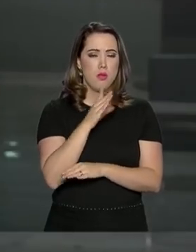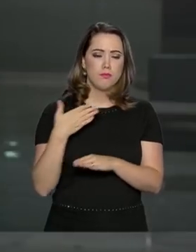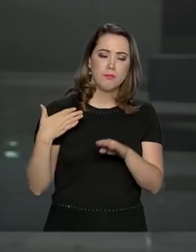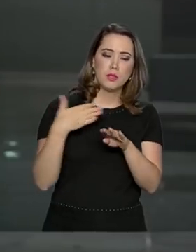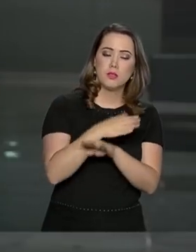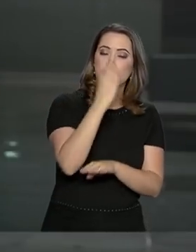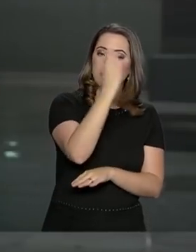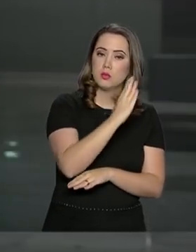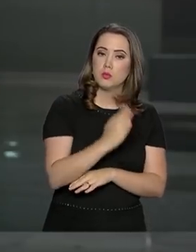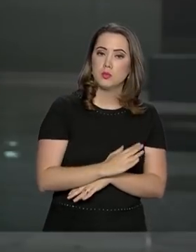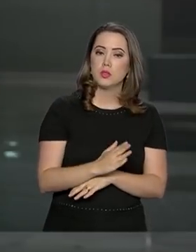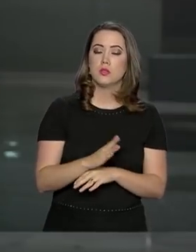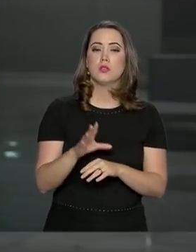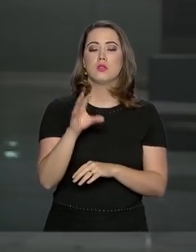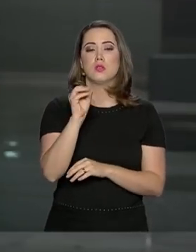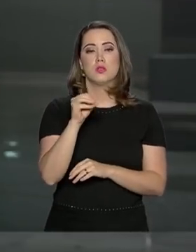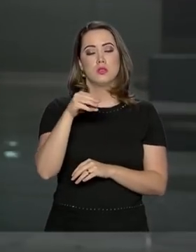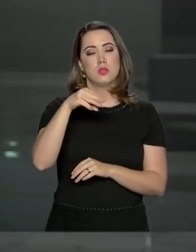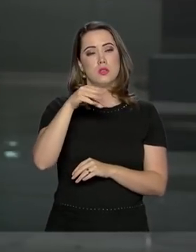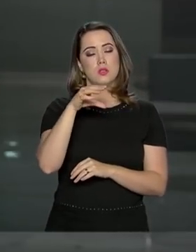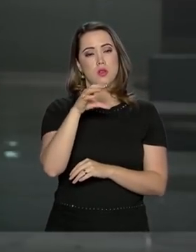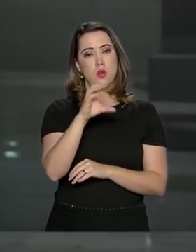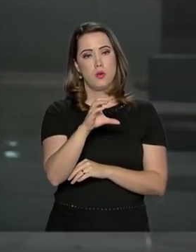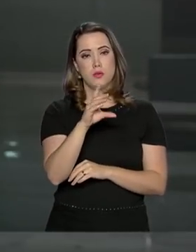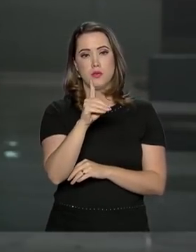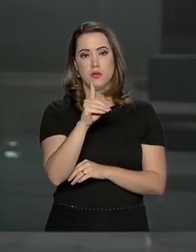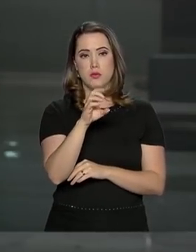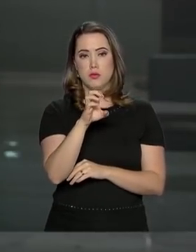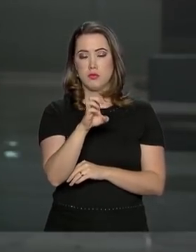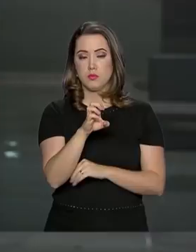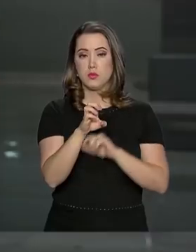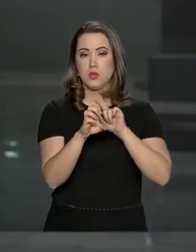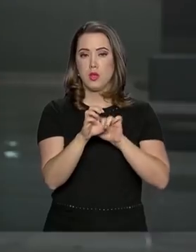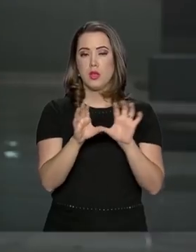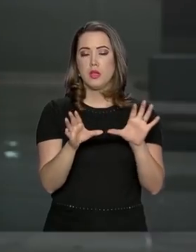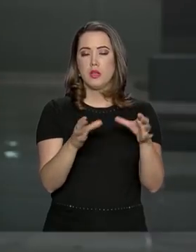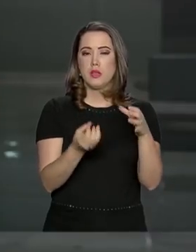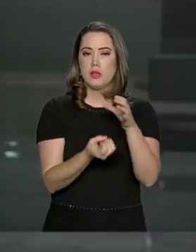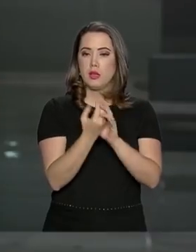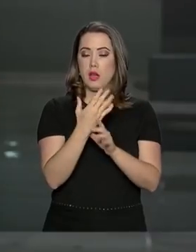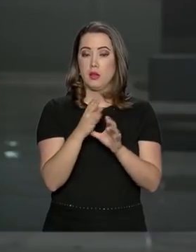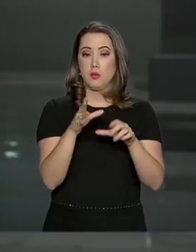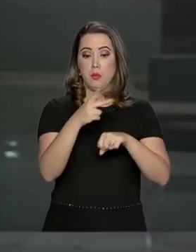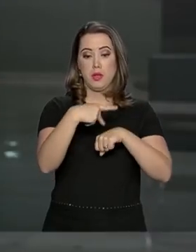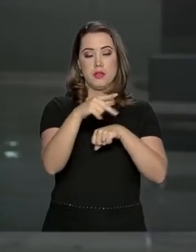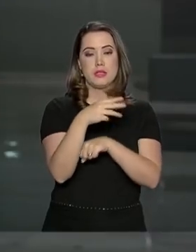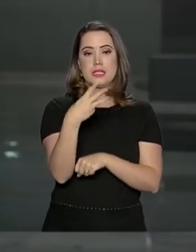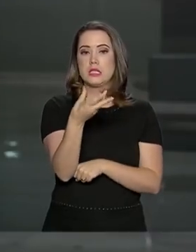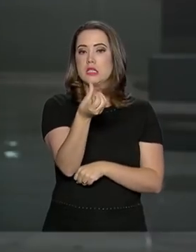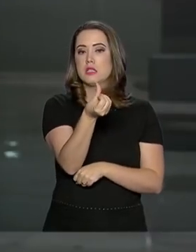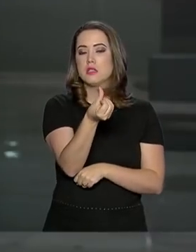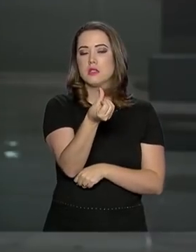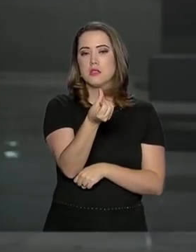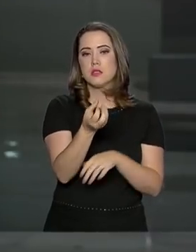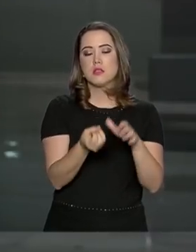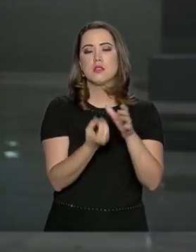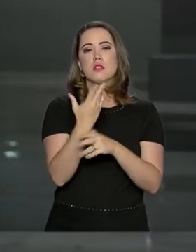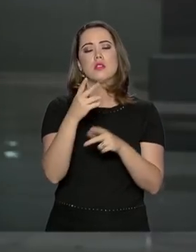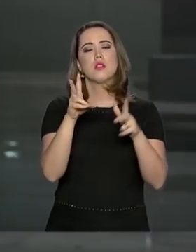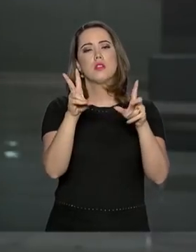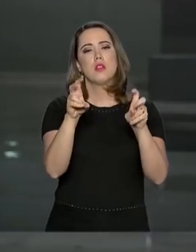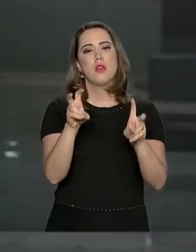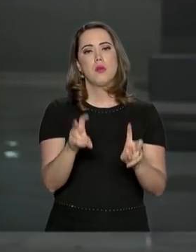na Organização para a Cooperação e Desenvolvimento Econômico, OCDE, grupo formado por 36 países que trabalham temas